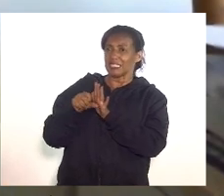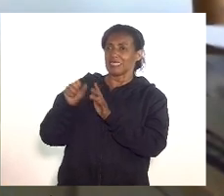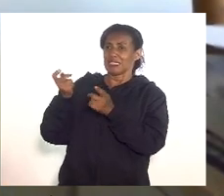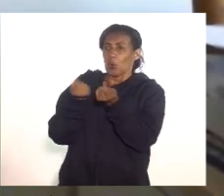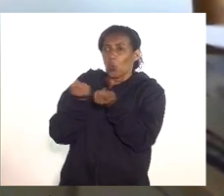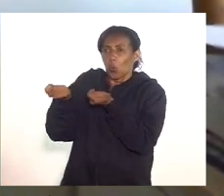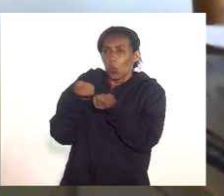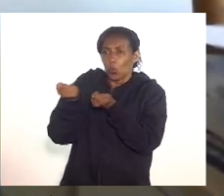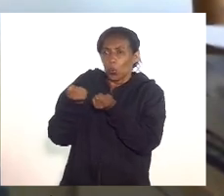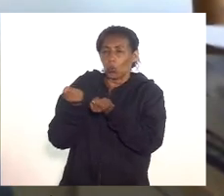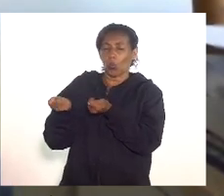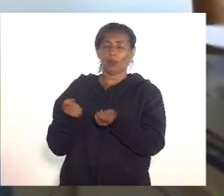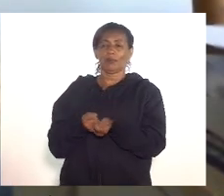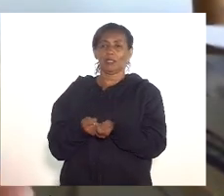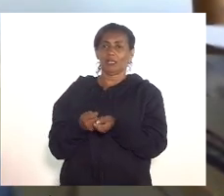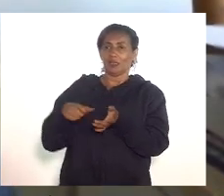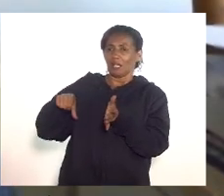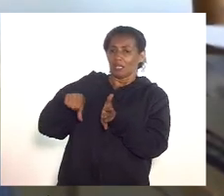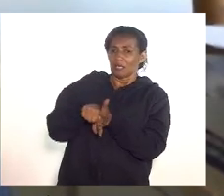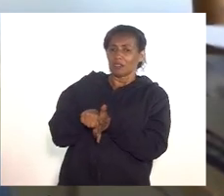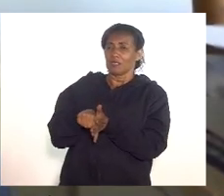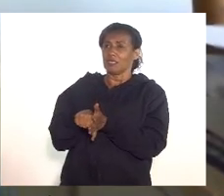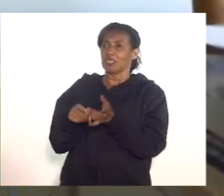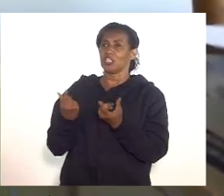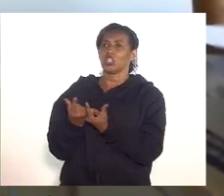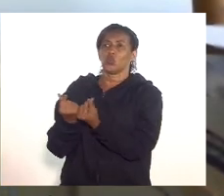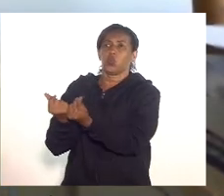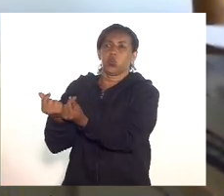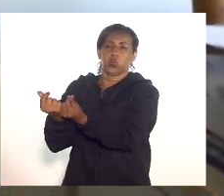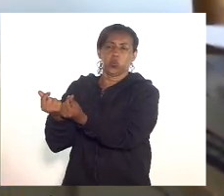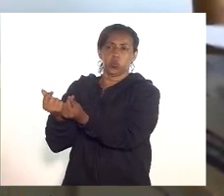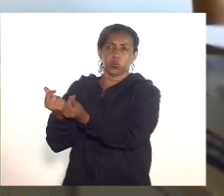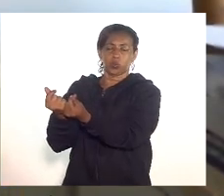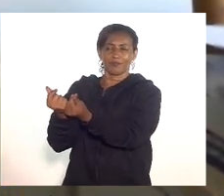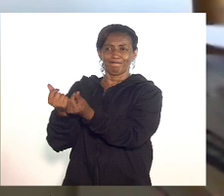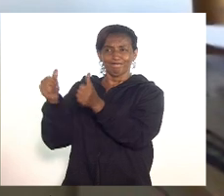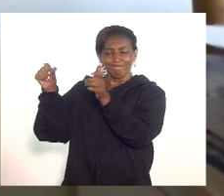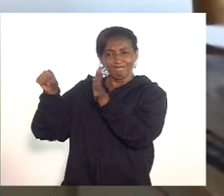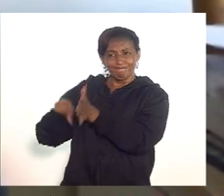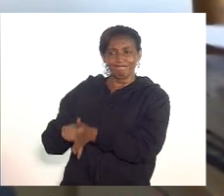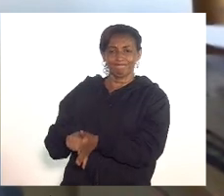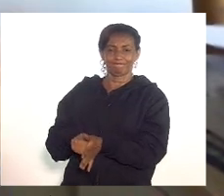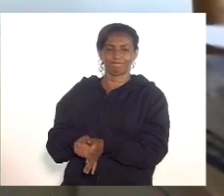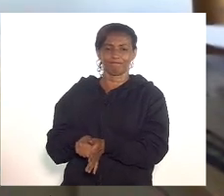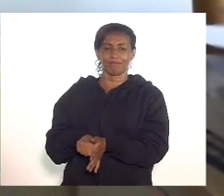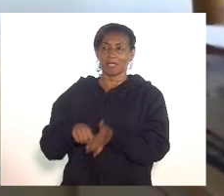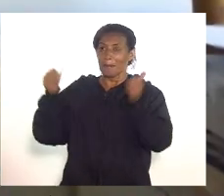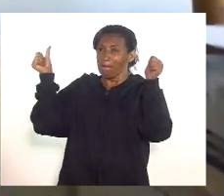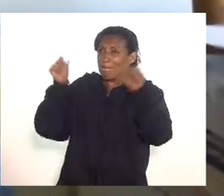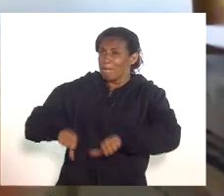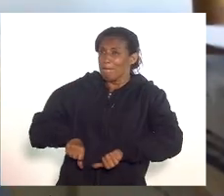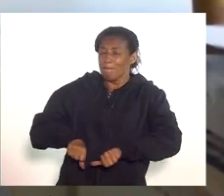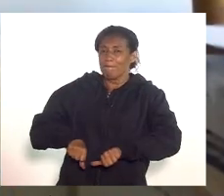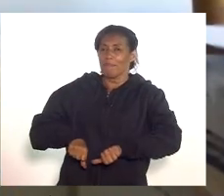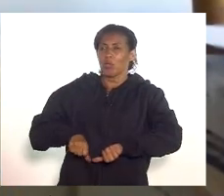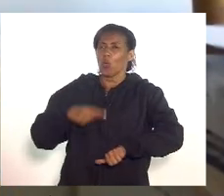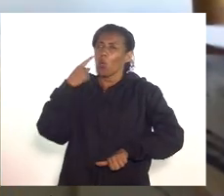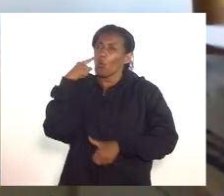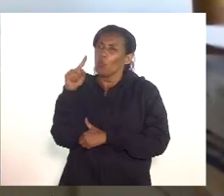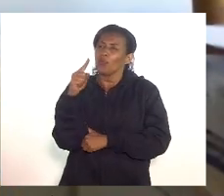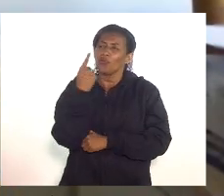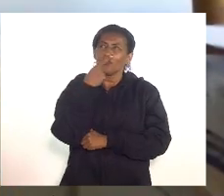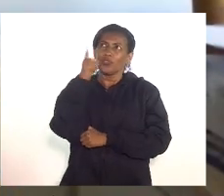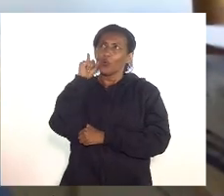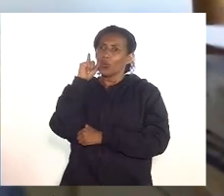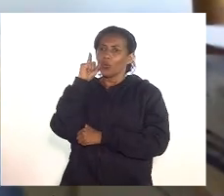associada a uma crise financeira e pior ainda como eu vi ontem